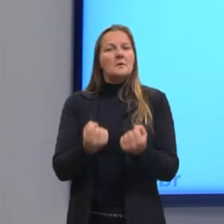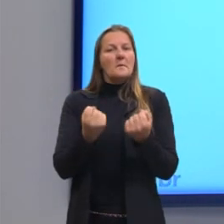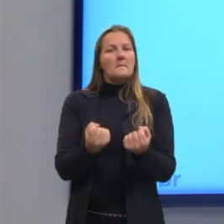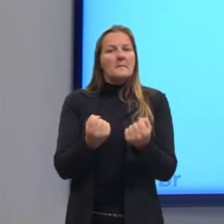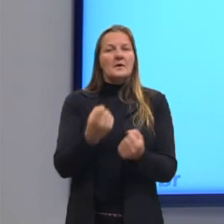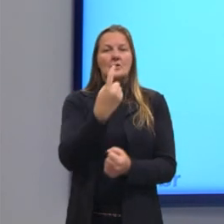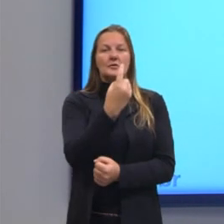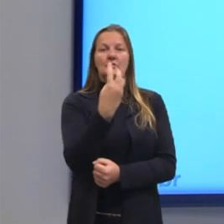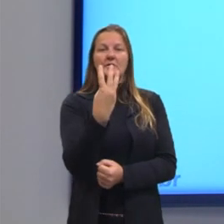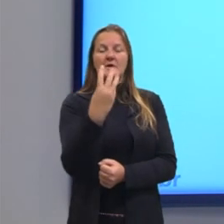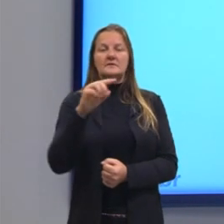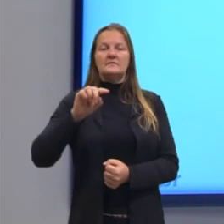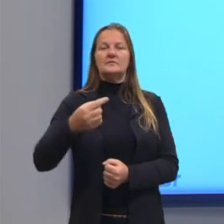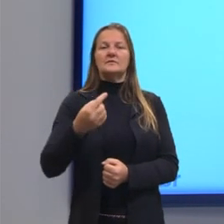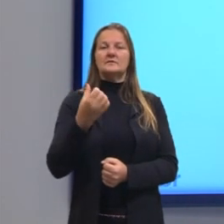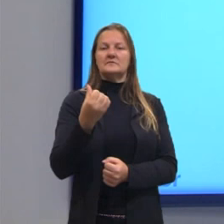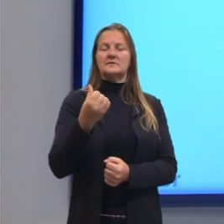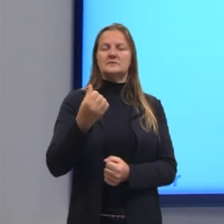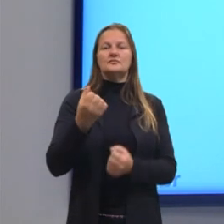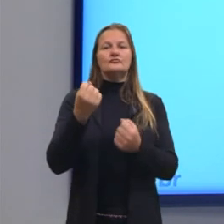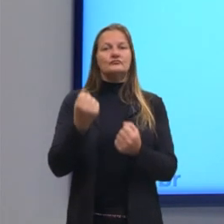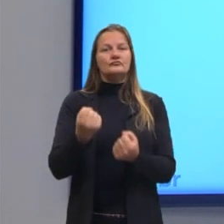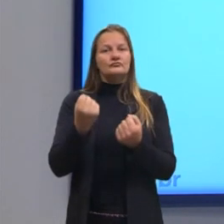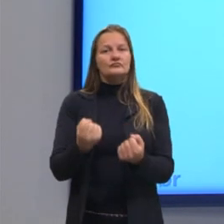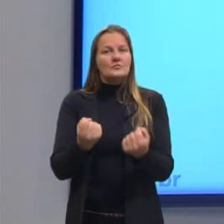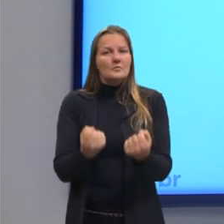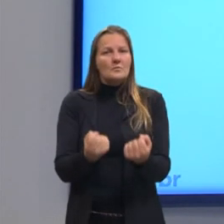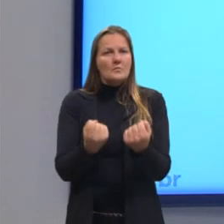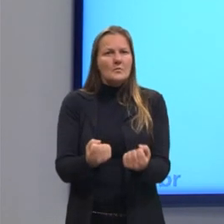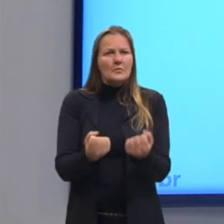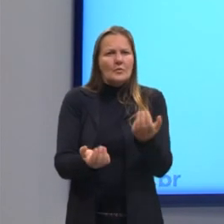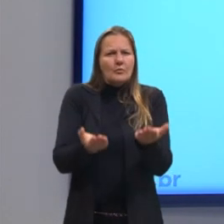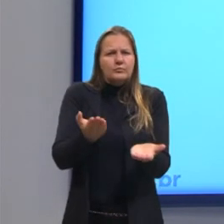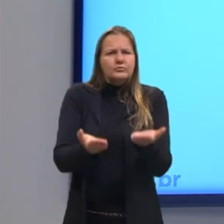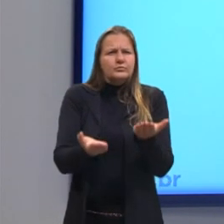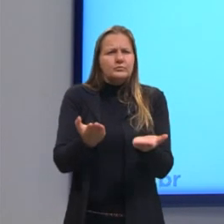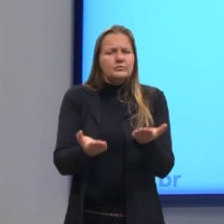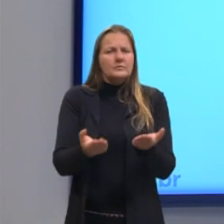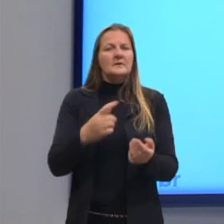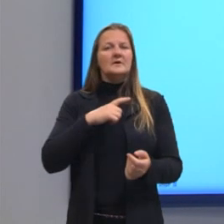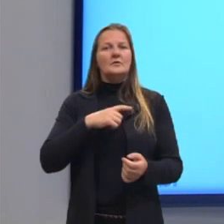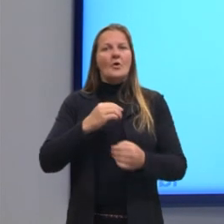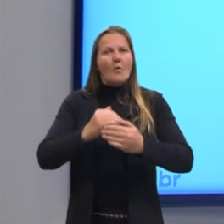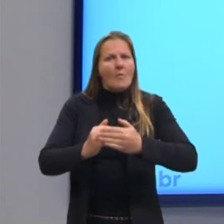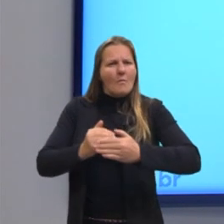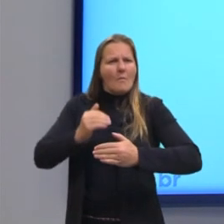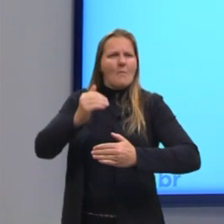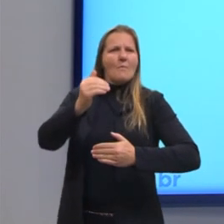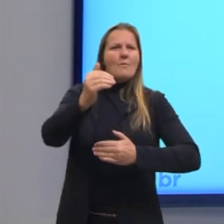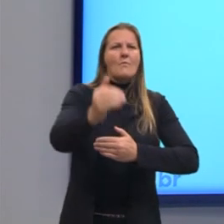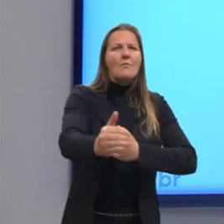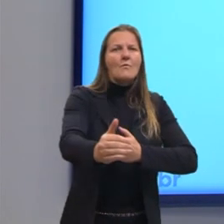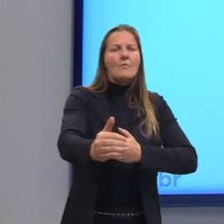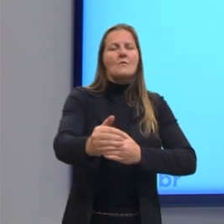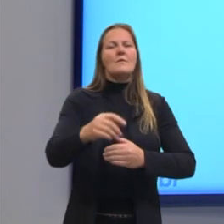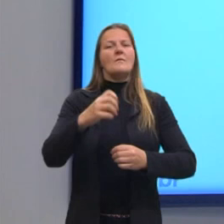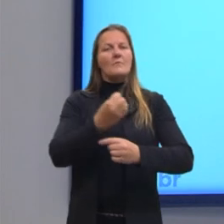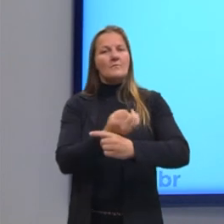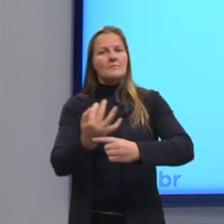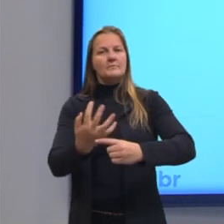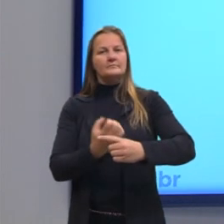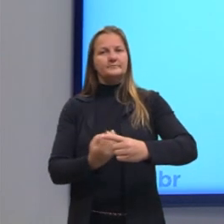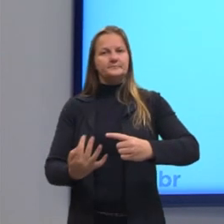,6 kg e registros fazem acreditar que estavam avançados em relação às frações.